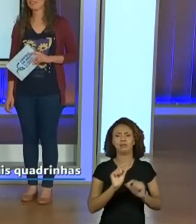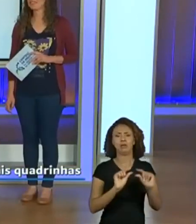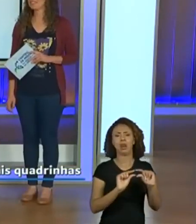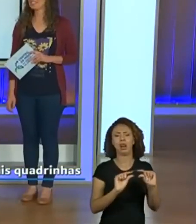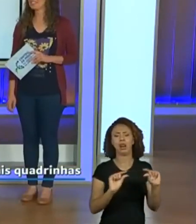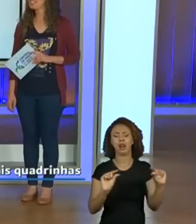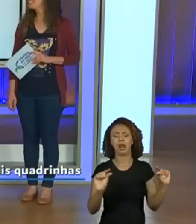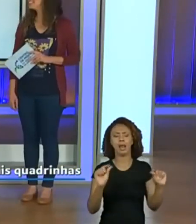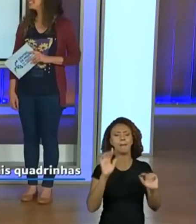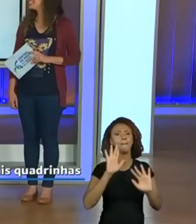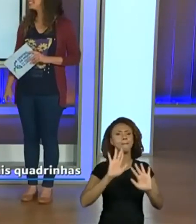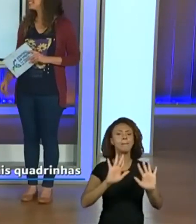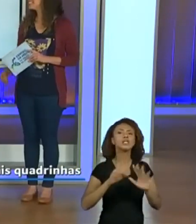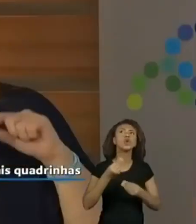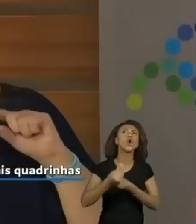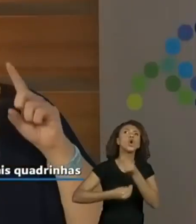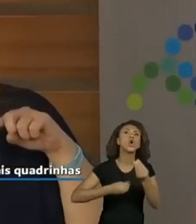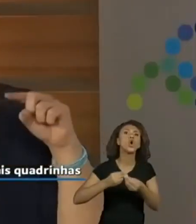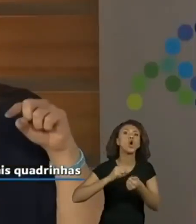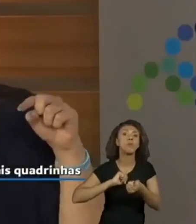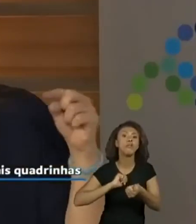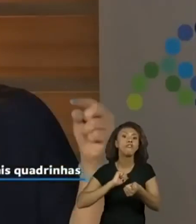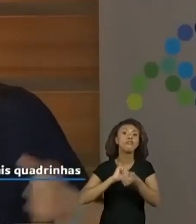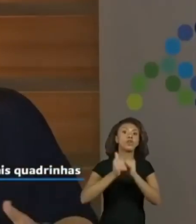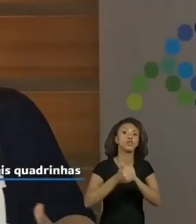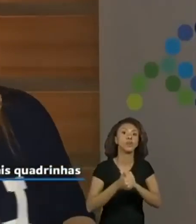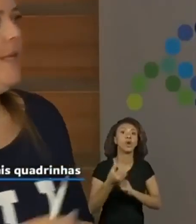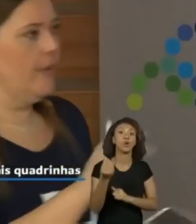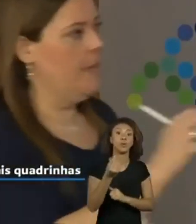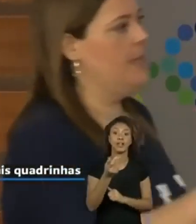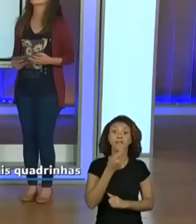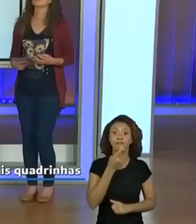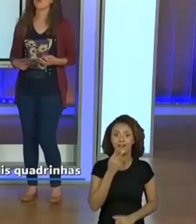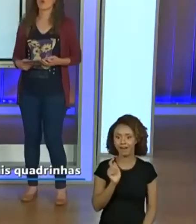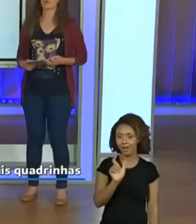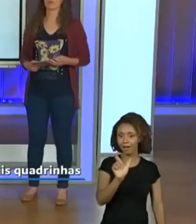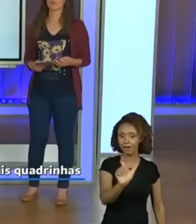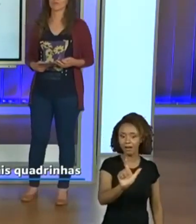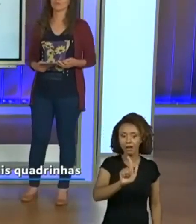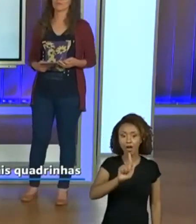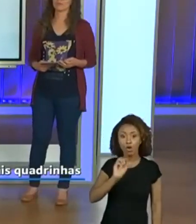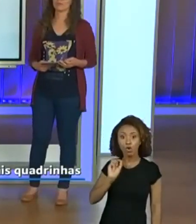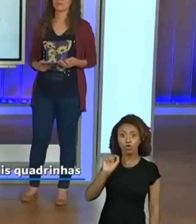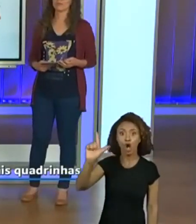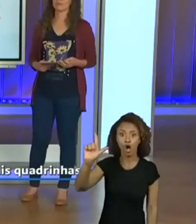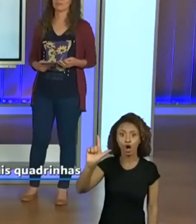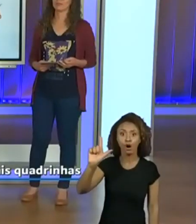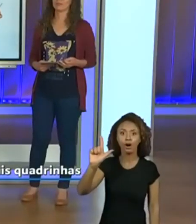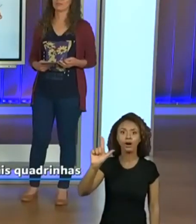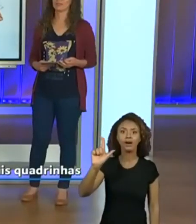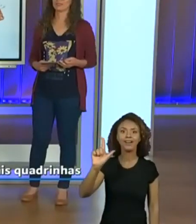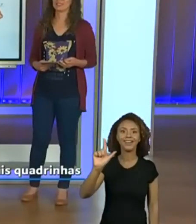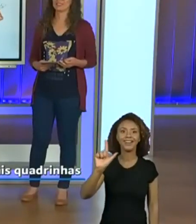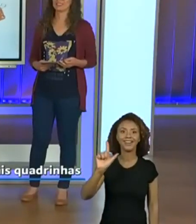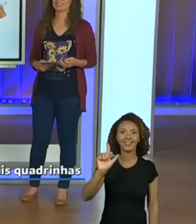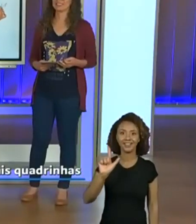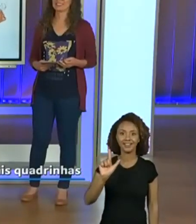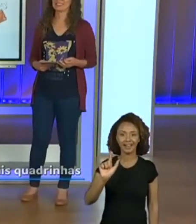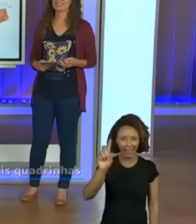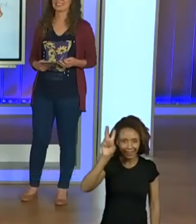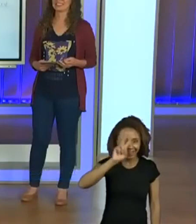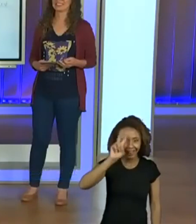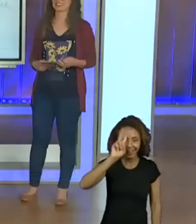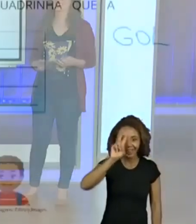A gente volta até lembrar que quando a fala gol, eu vou até escrever para pensar junto. Gol. Olha lá. Lembra quando a gente